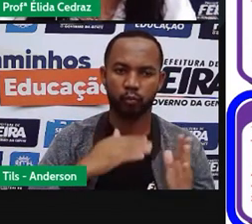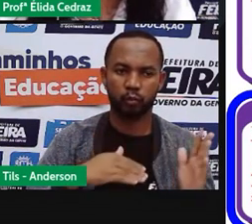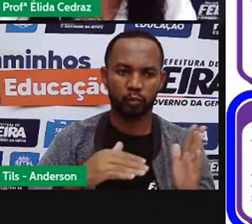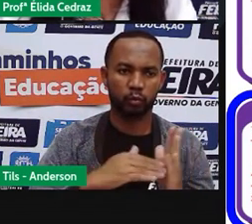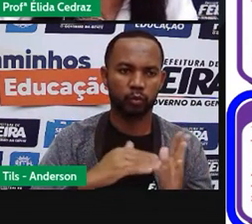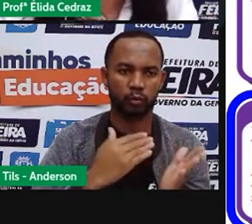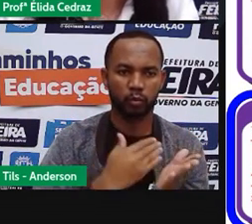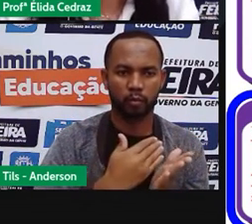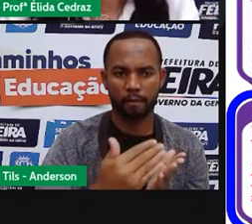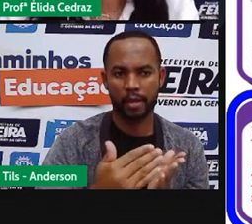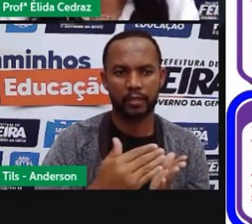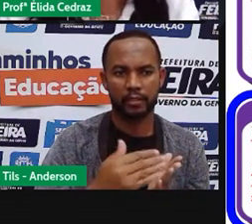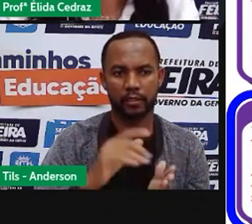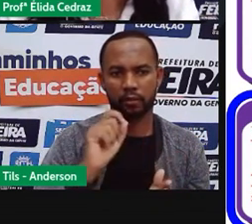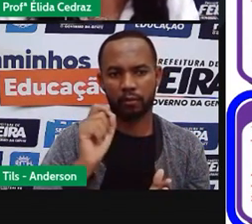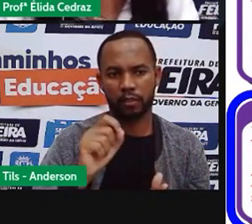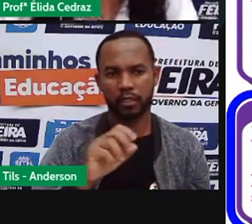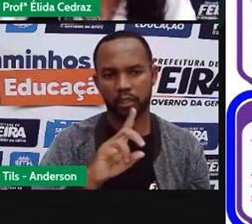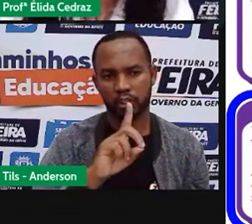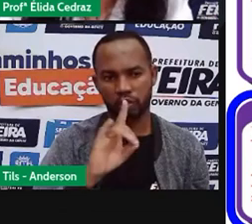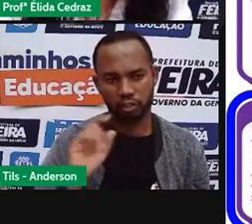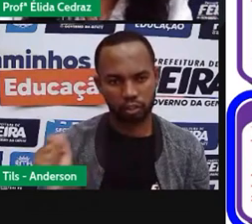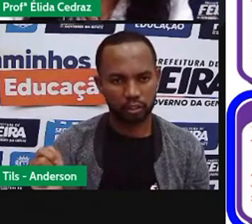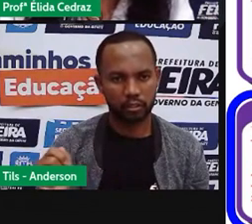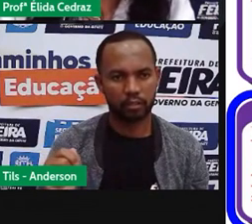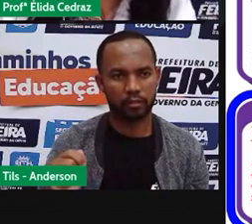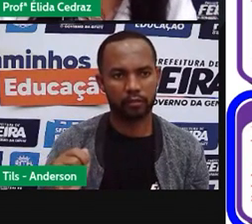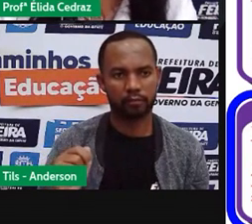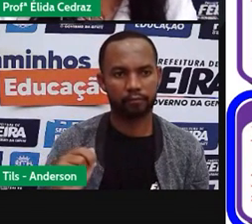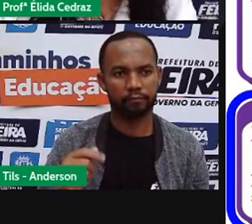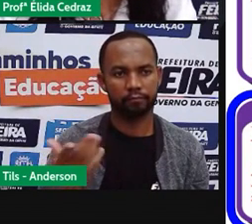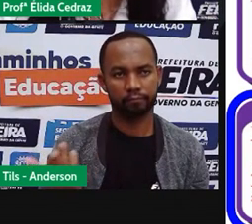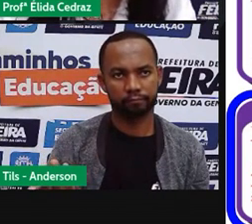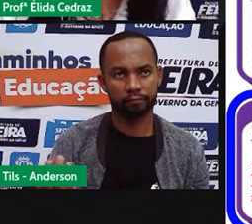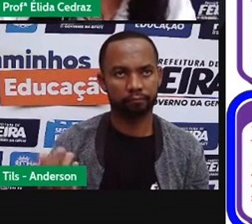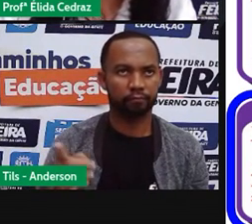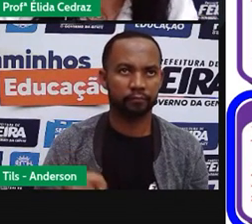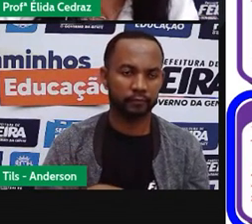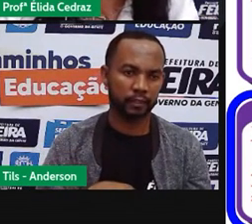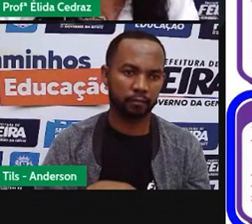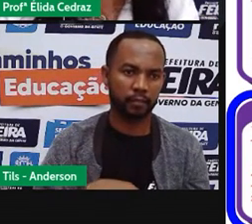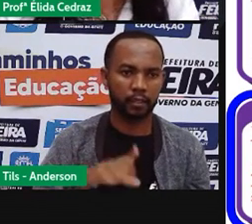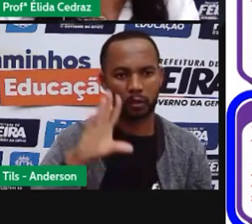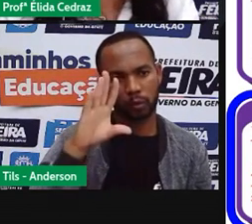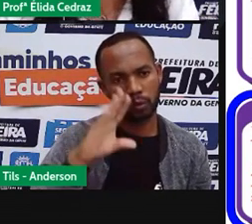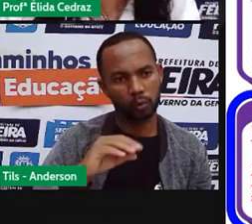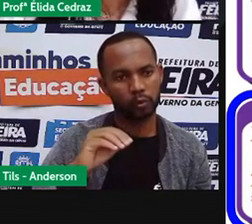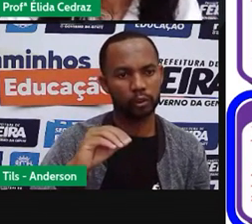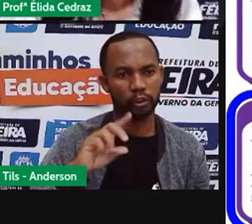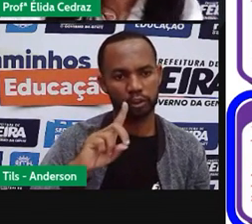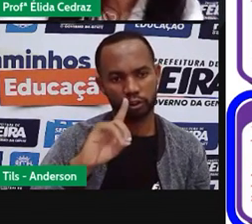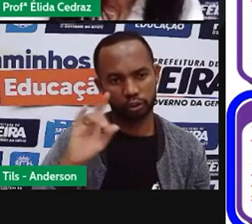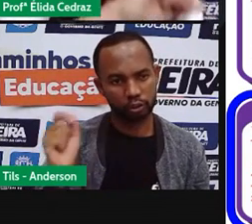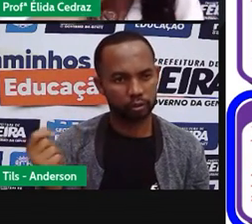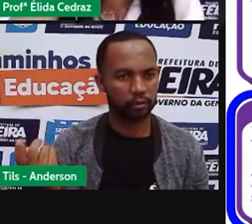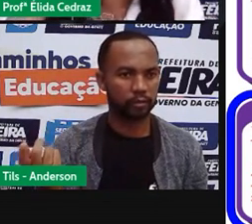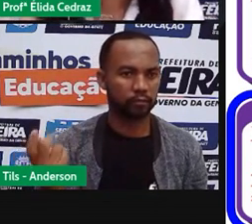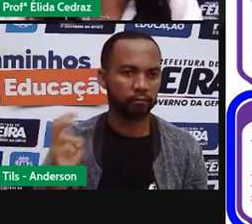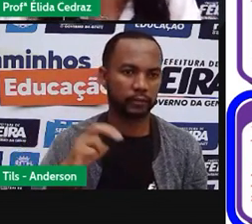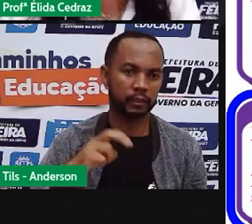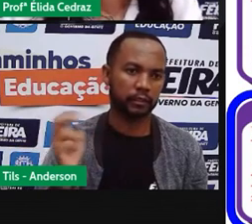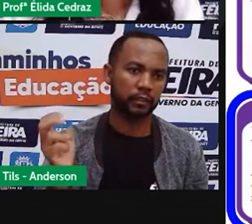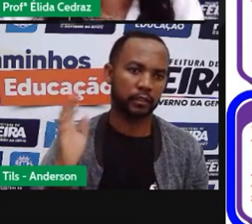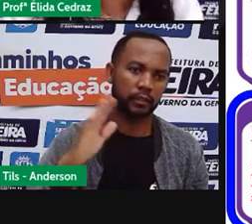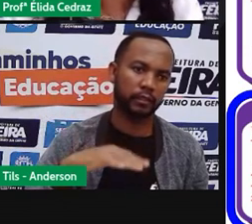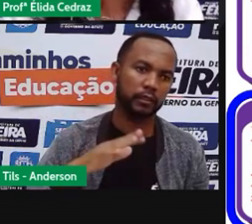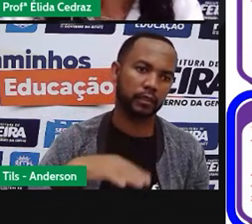com a marcação dos dias através da marcação do dia e da noite nós temos umas vinte e